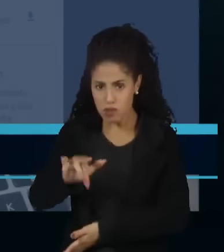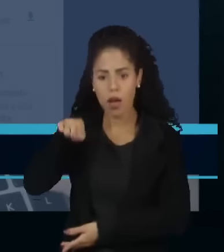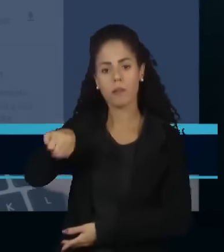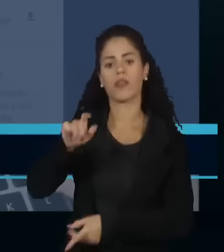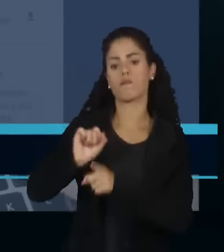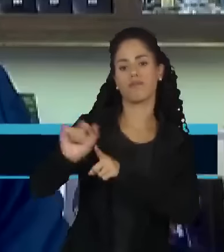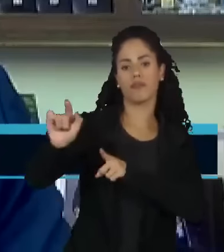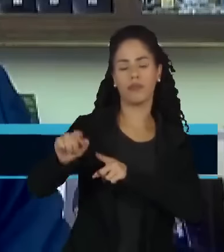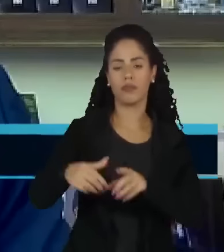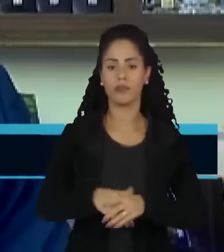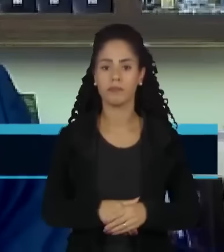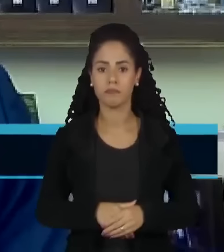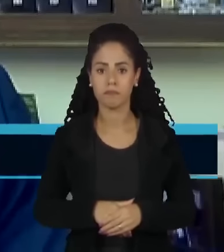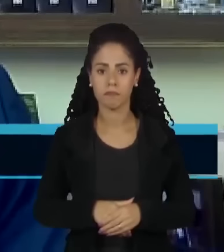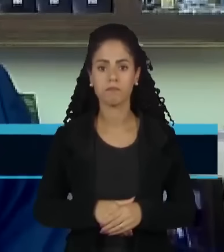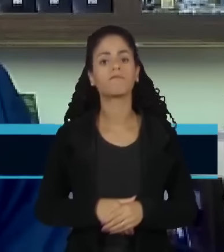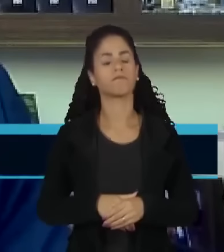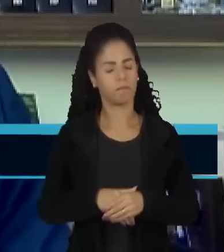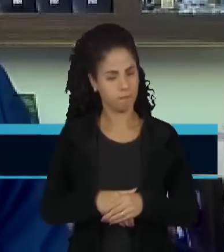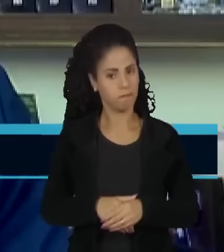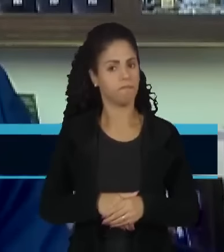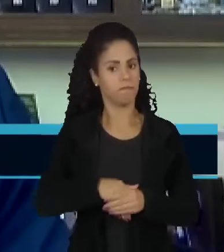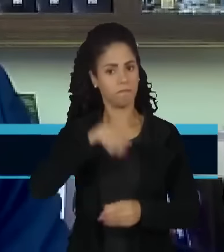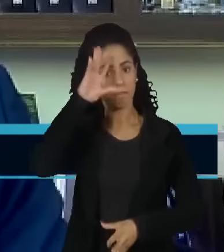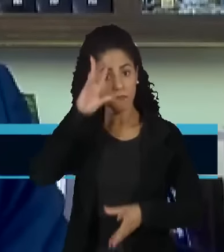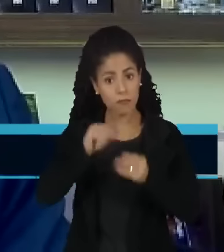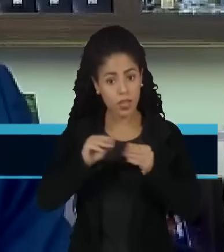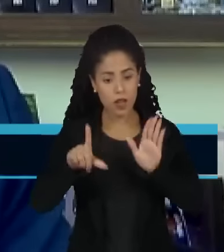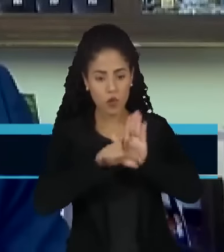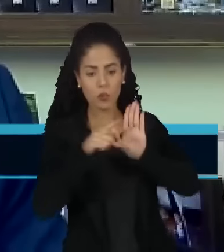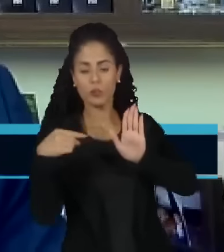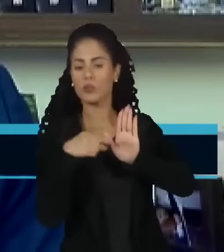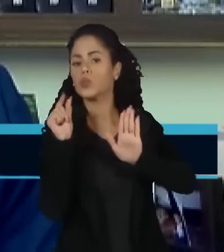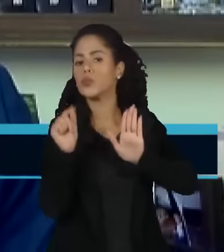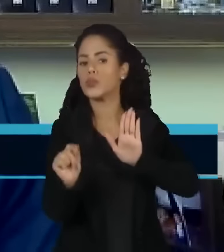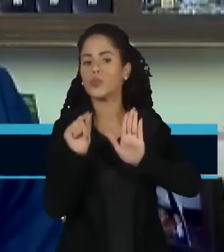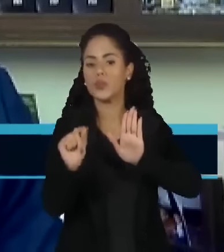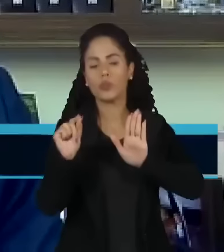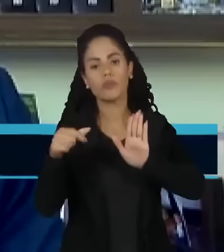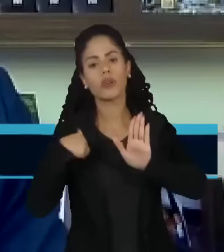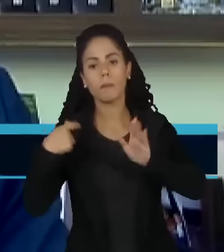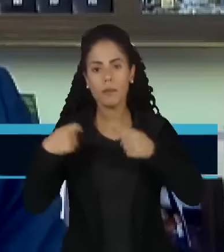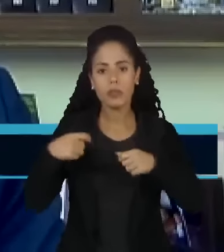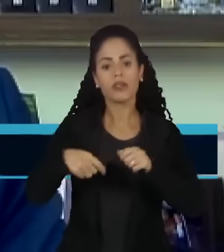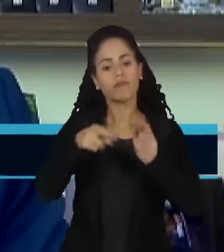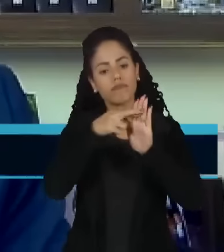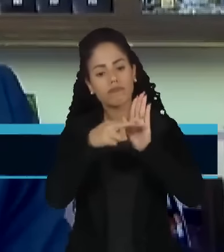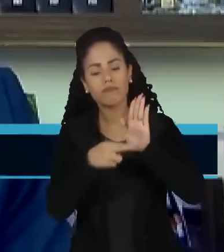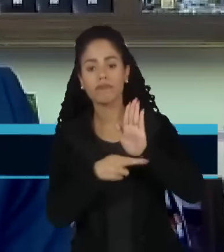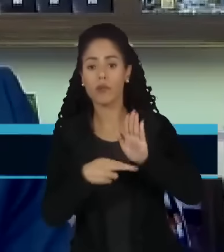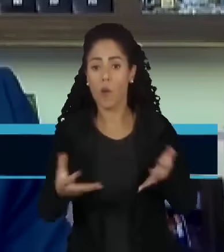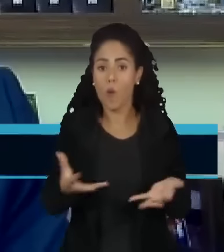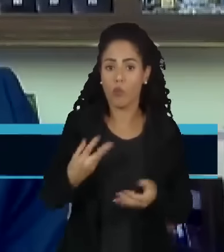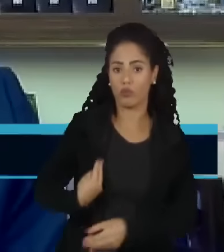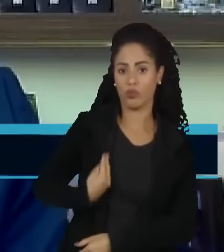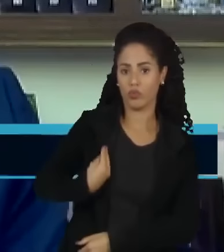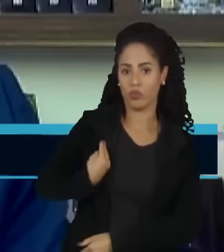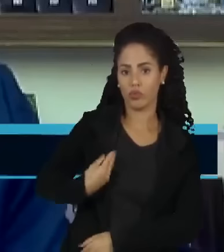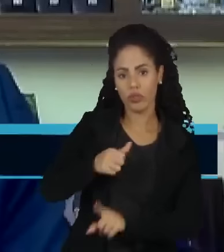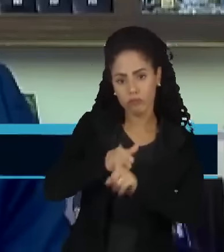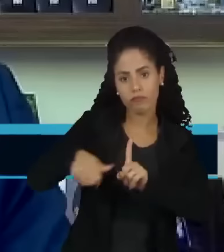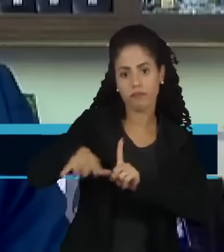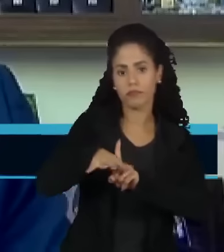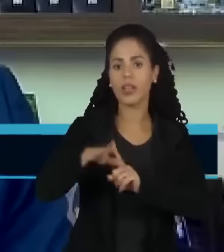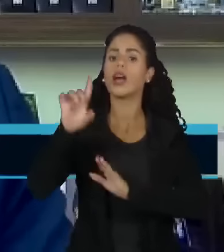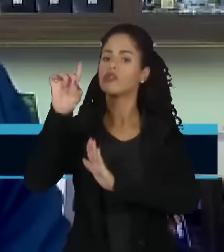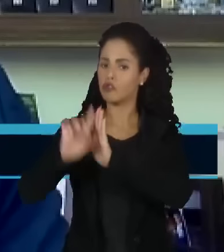reprimida. Eu entendo que essa é uma legislação que adequa à realidade moderna porque, embora exista o